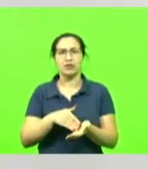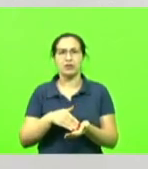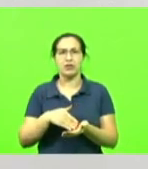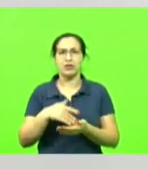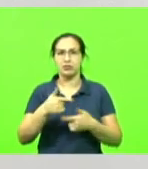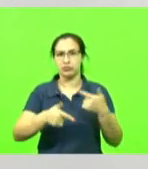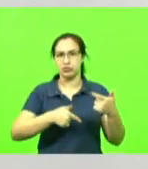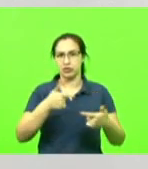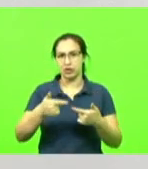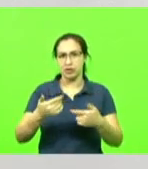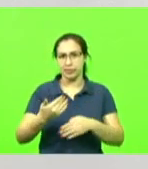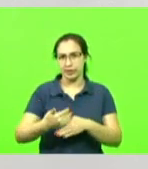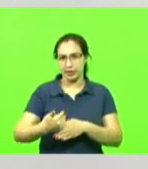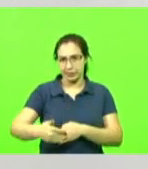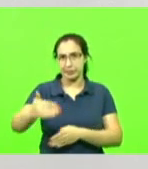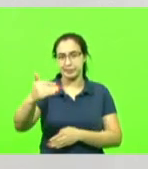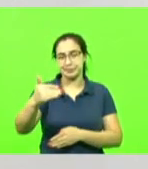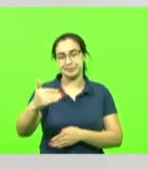carreira para frente,